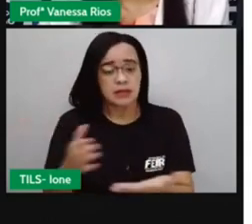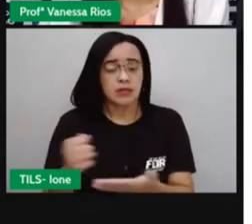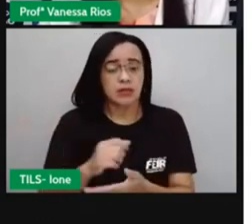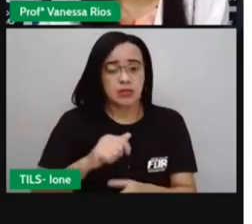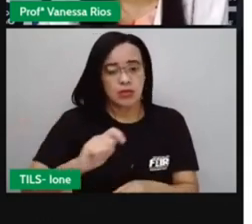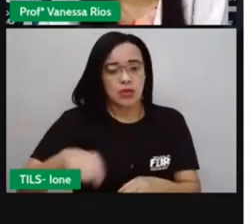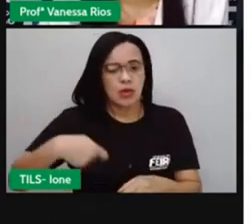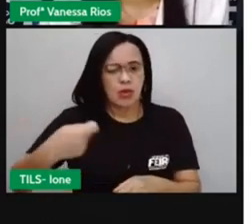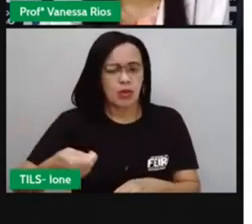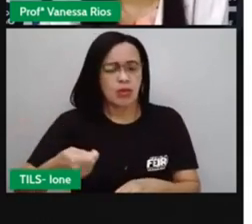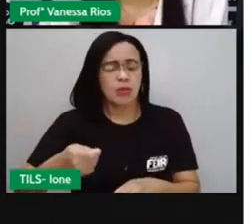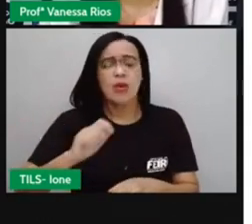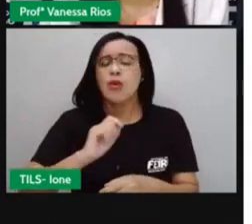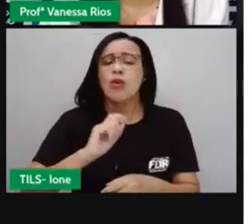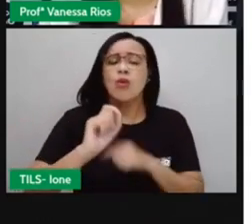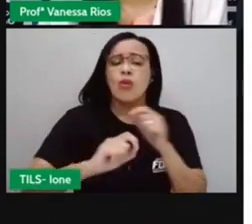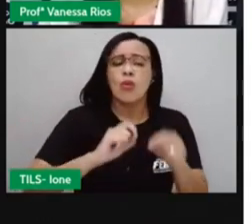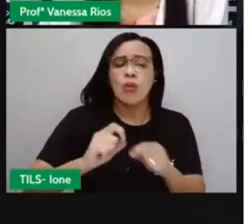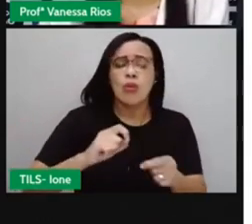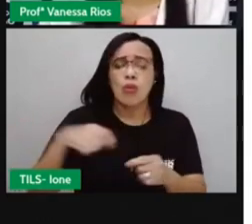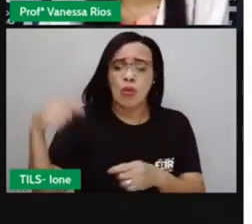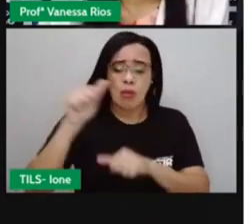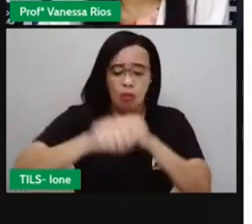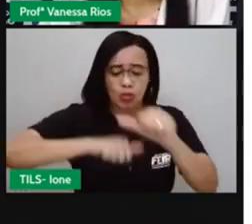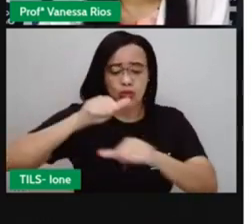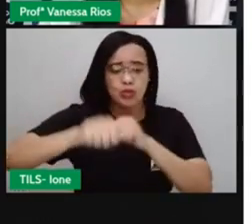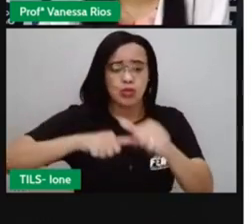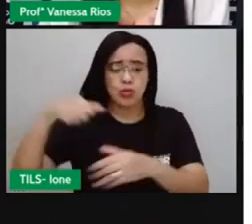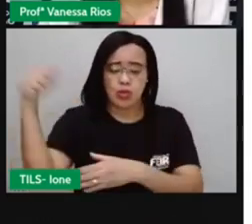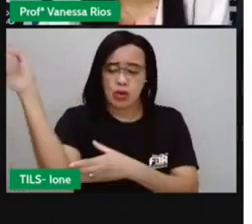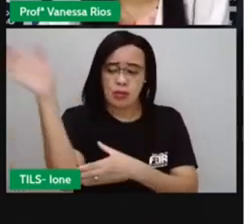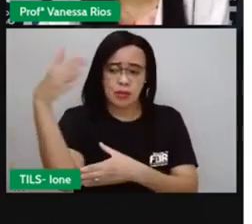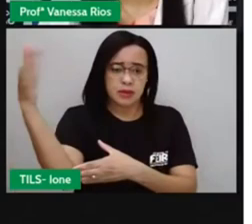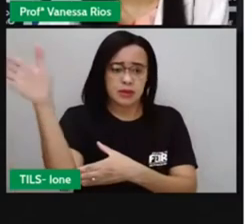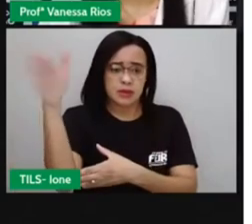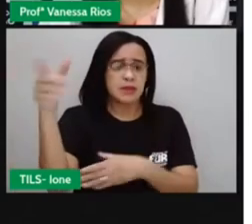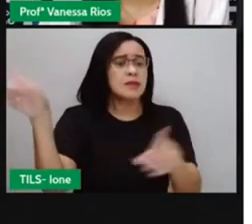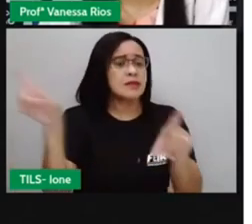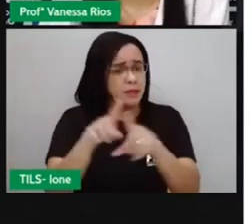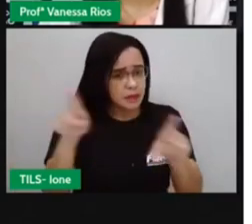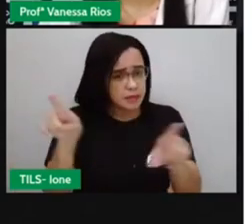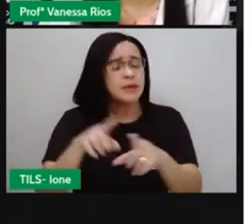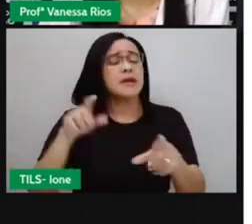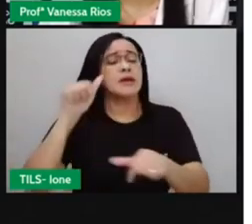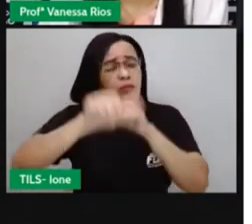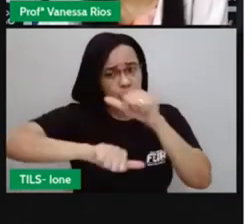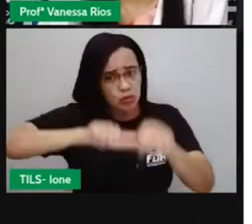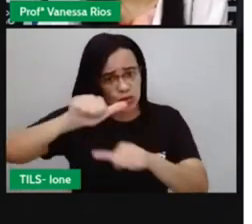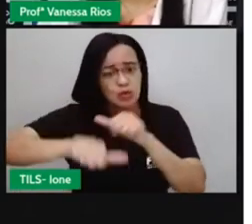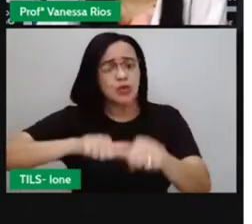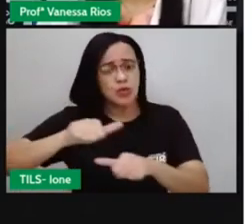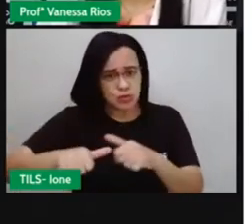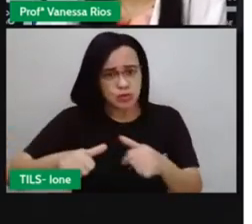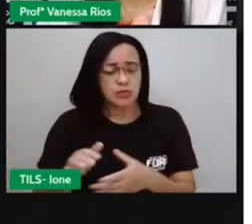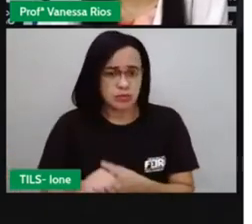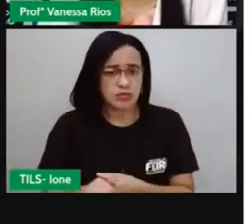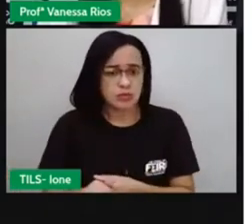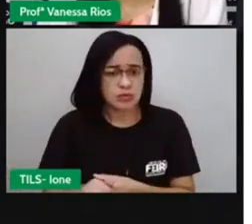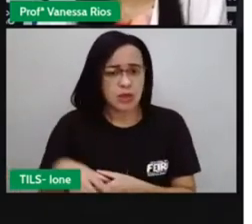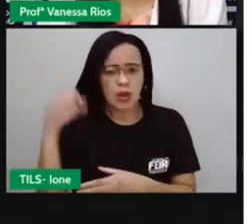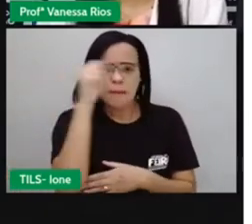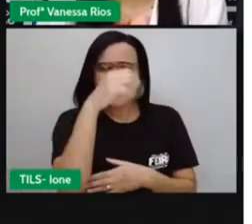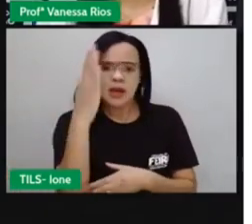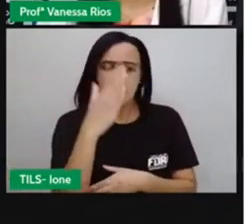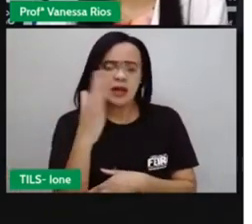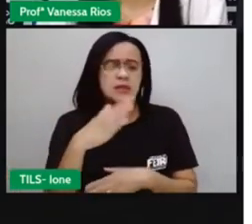Além da mudança na forma de governo, o Brasil passou a ser uma nação com poder descentralizado, porque foi